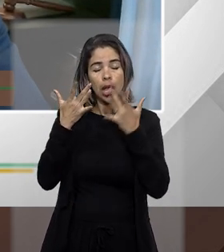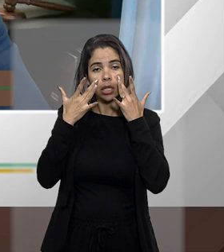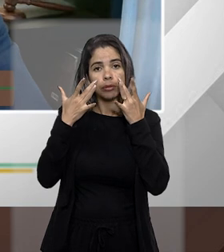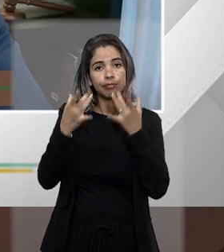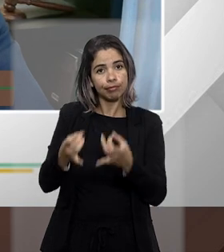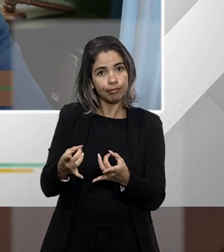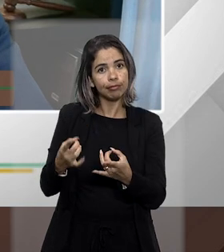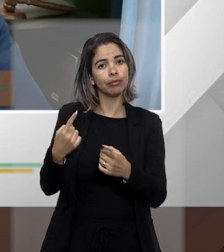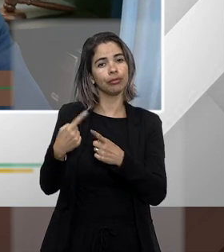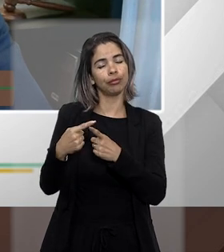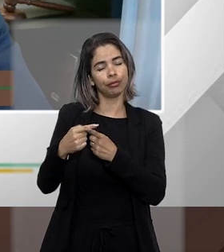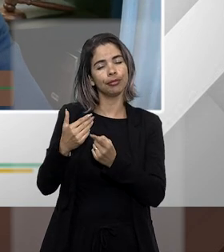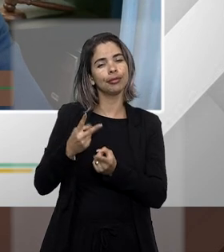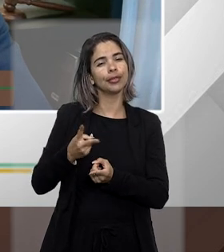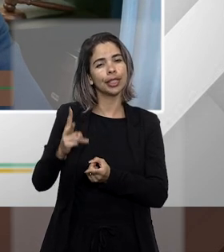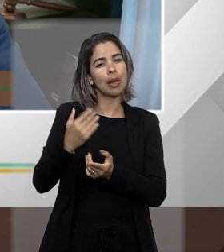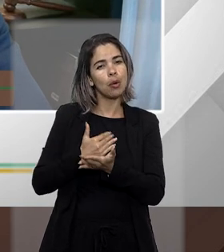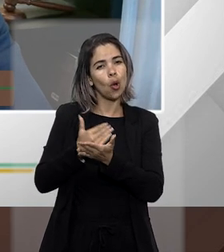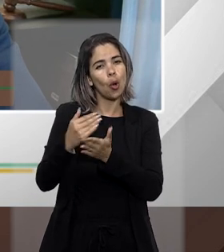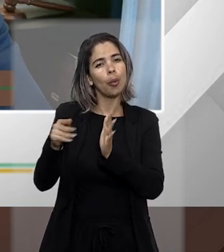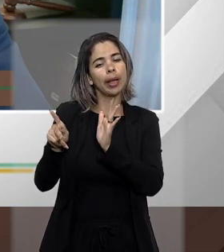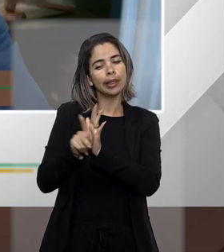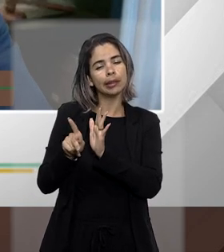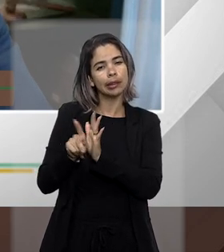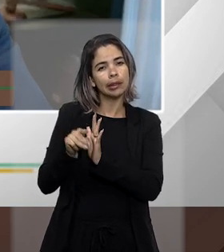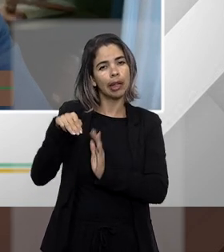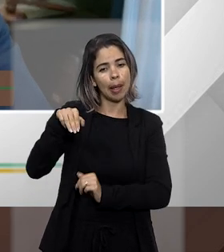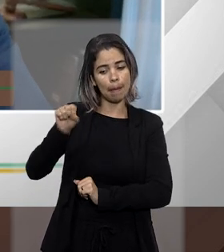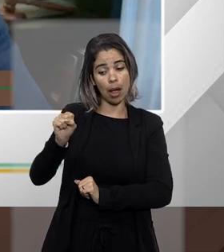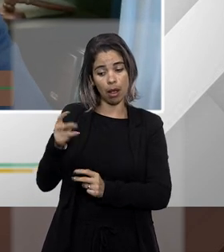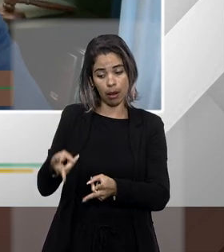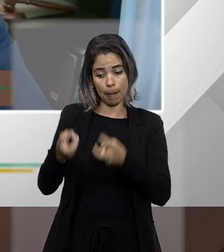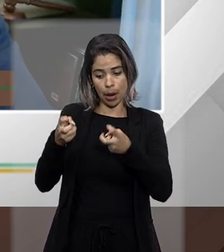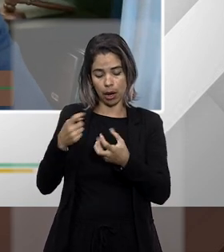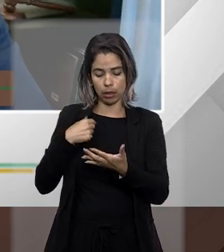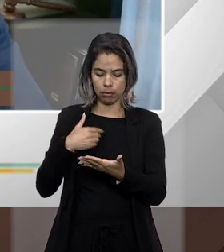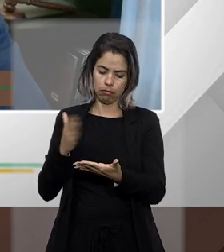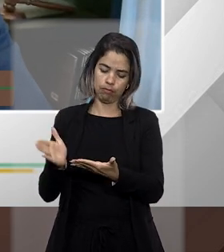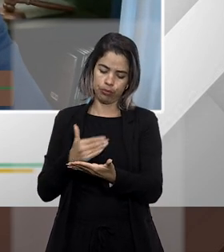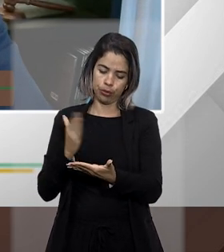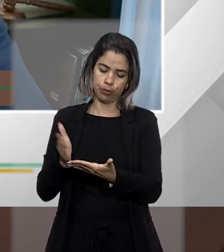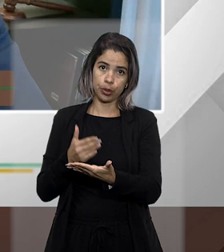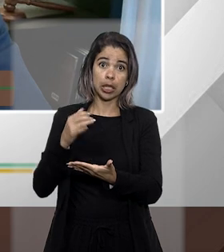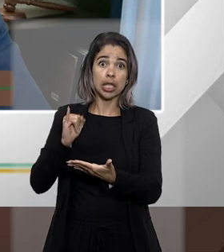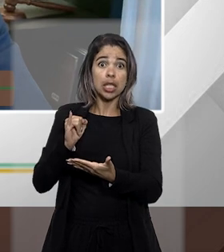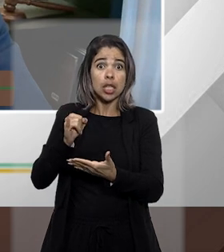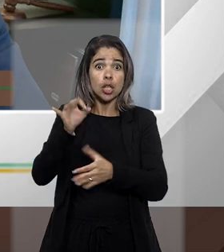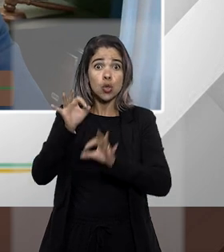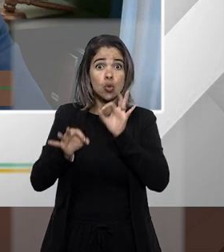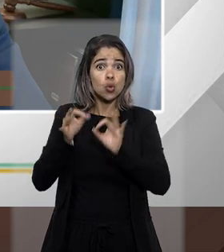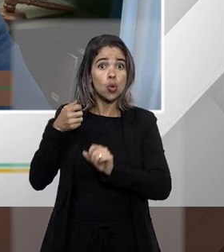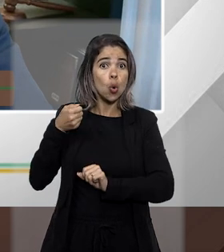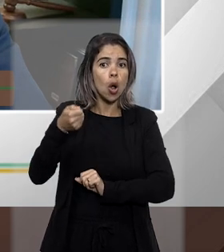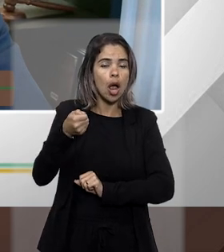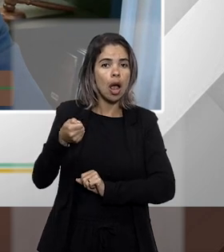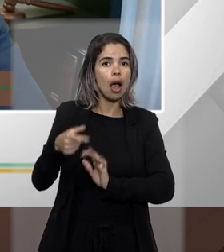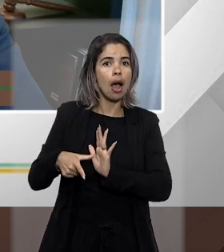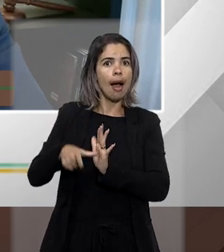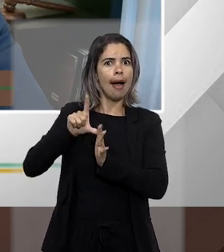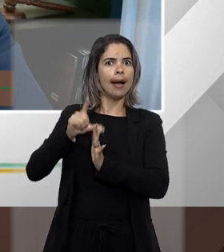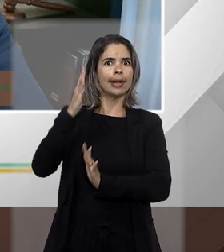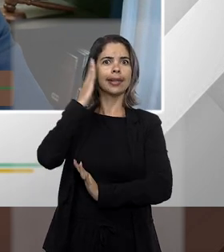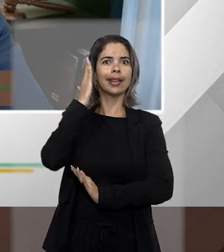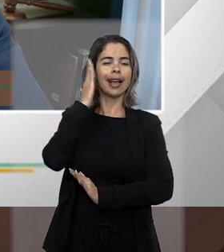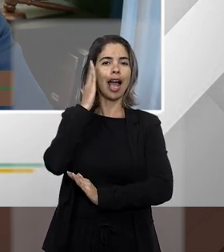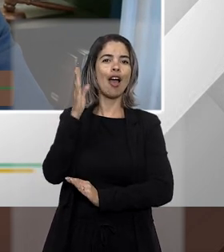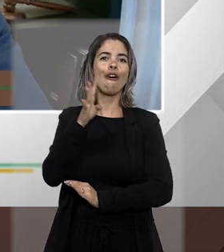mandato de segurança e é bom o juiz quanto mais cedo melhor porque imagina o processo continua vai